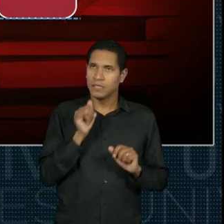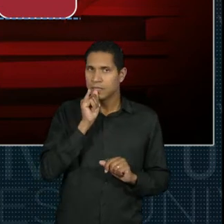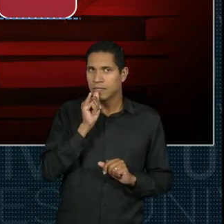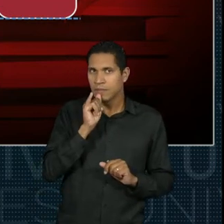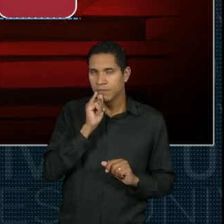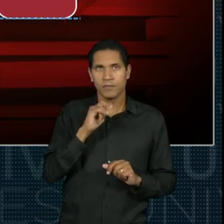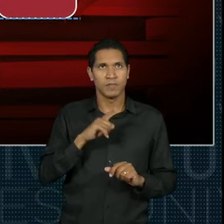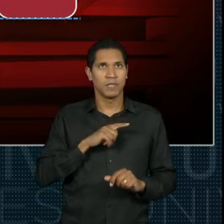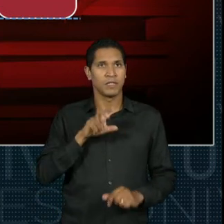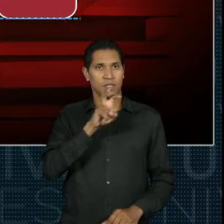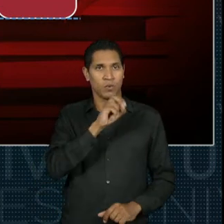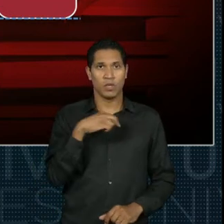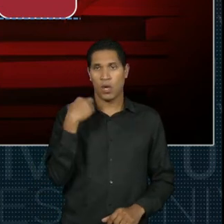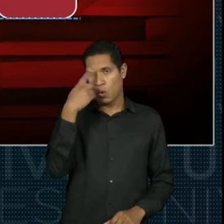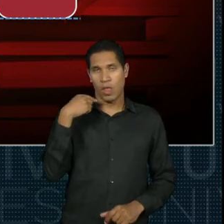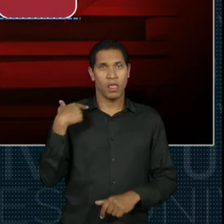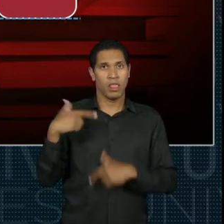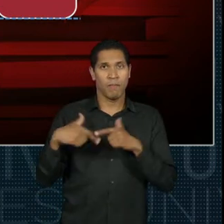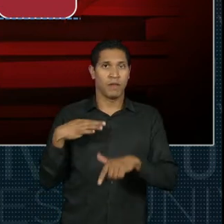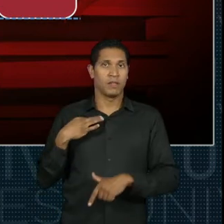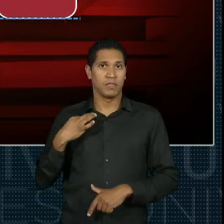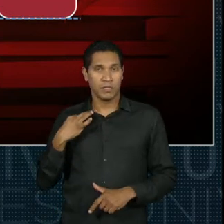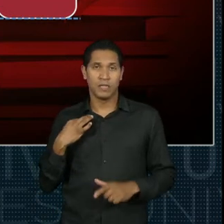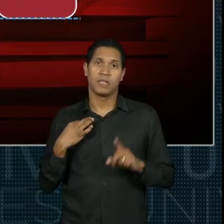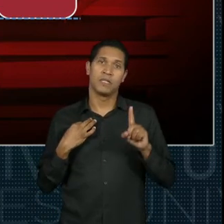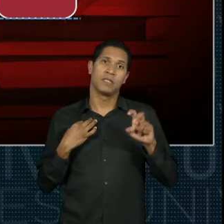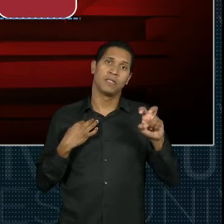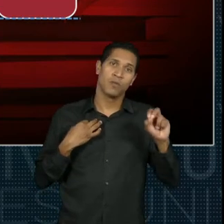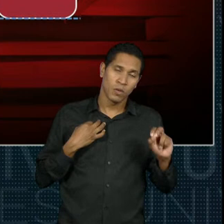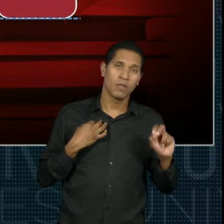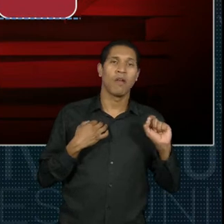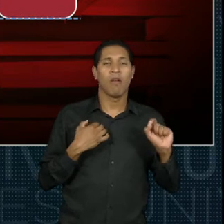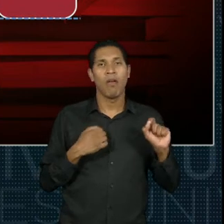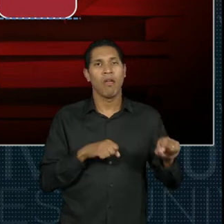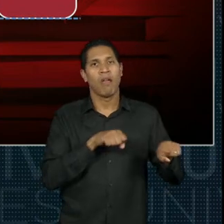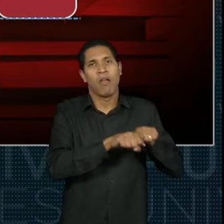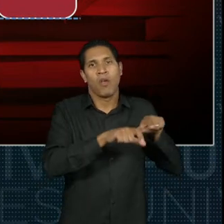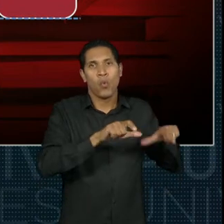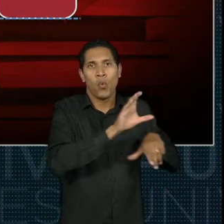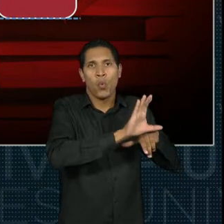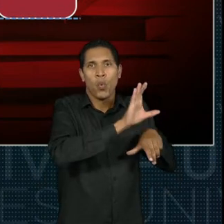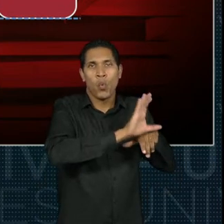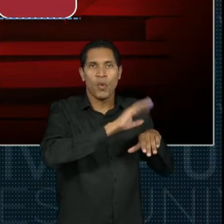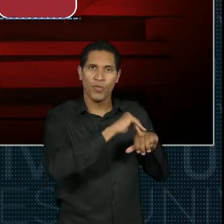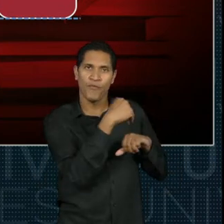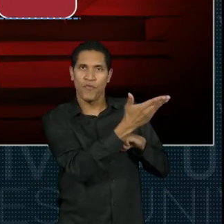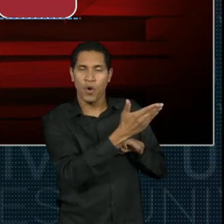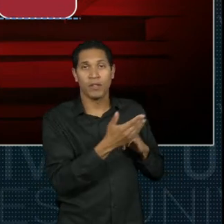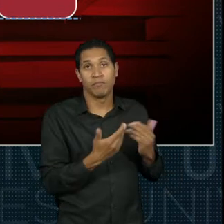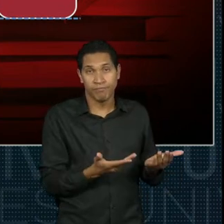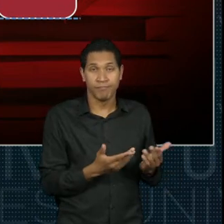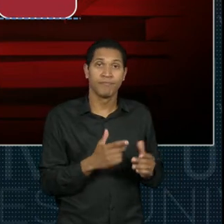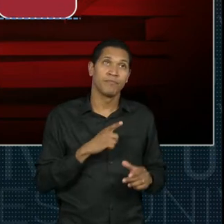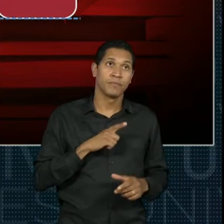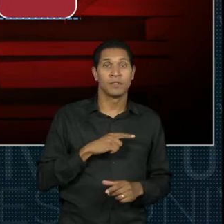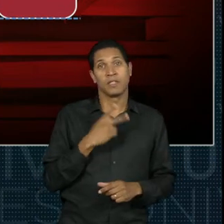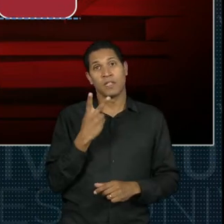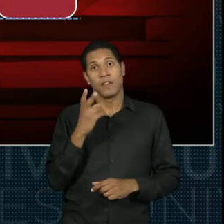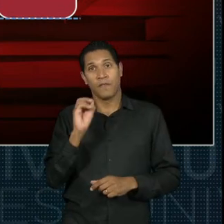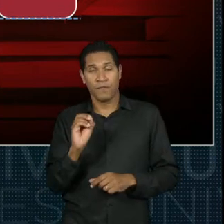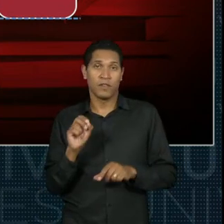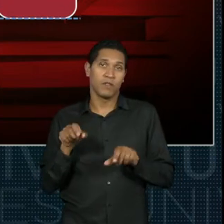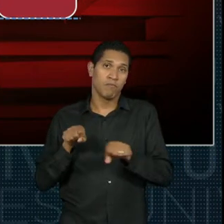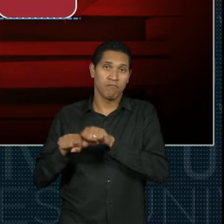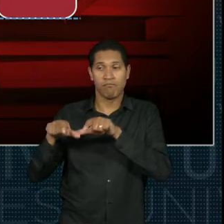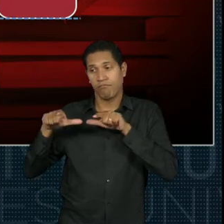exemplo, 50 horas de trabalho voluntário e as outras 150 de certificação extracurricular. 20 horas de certificação